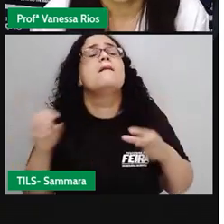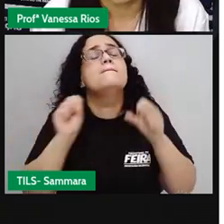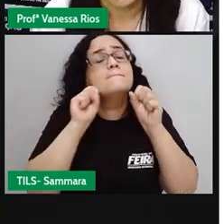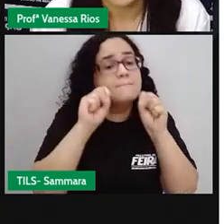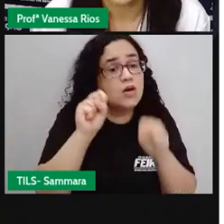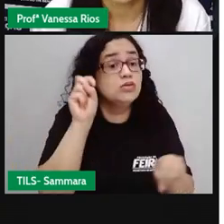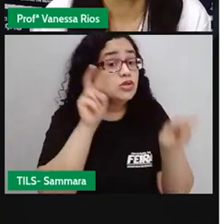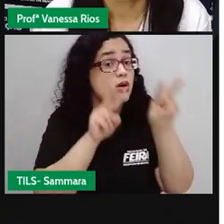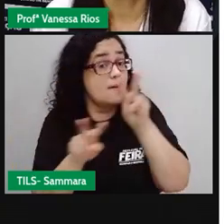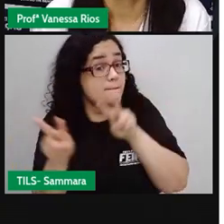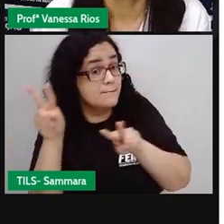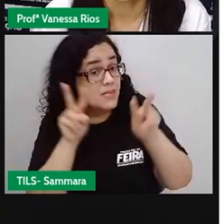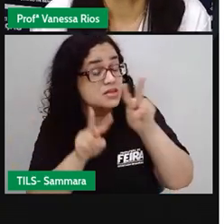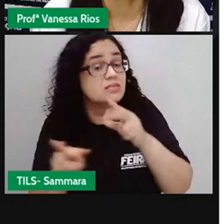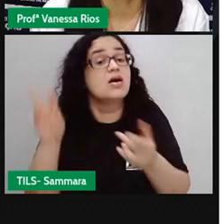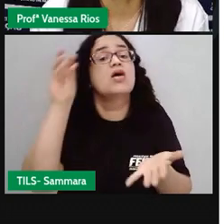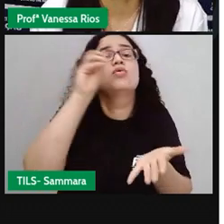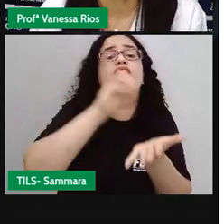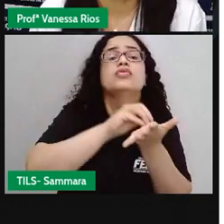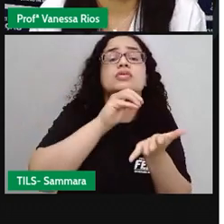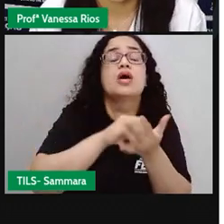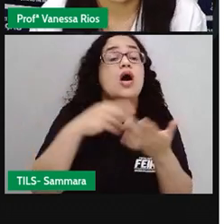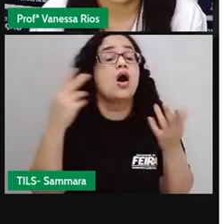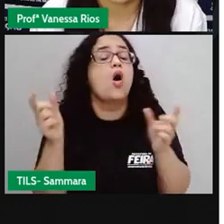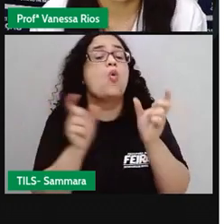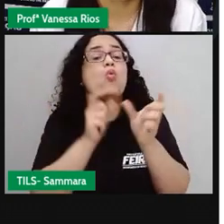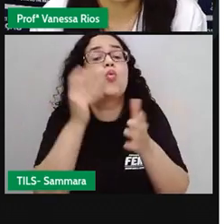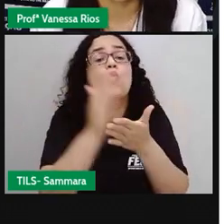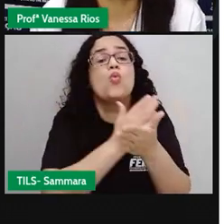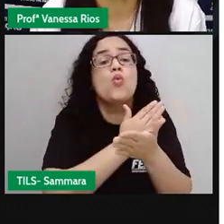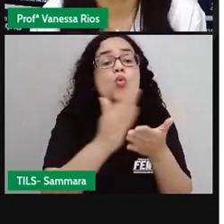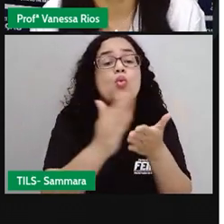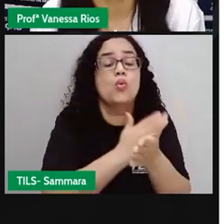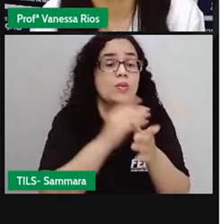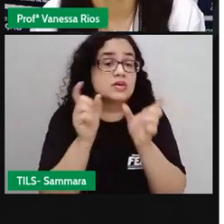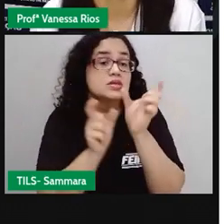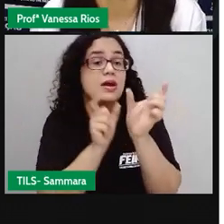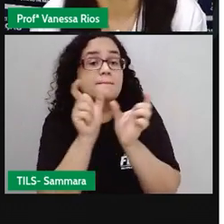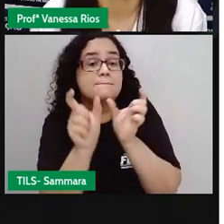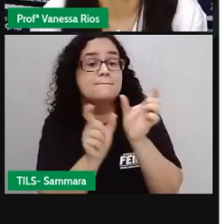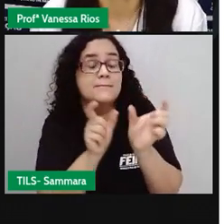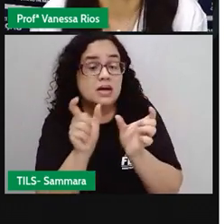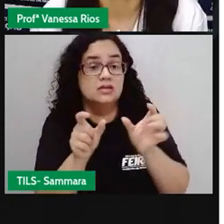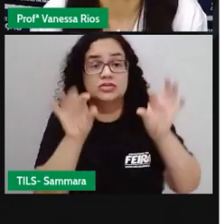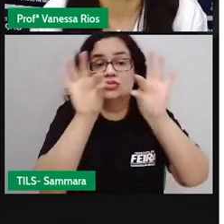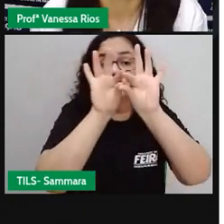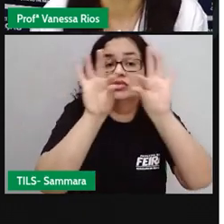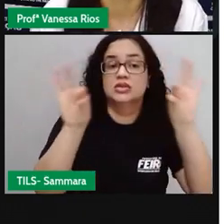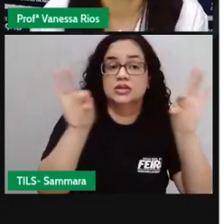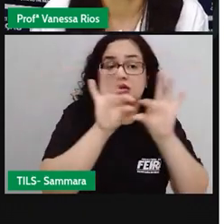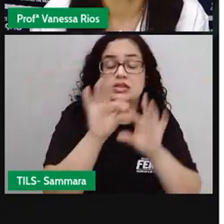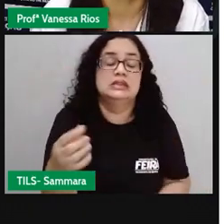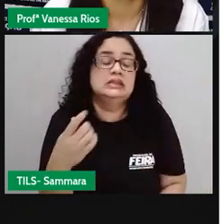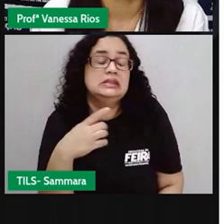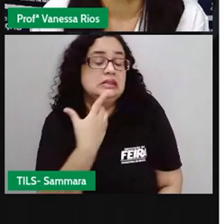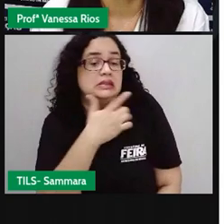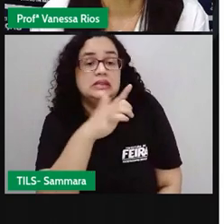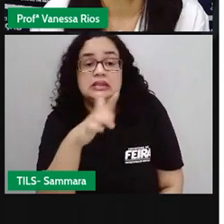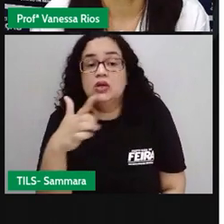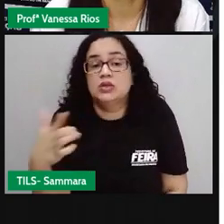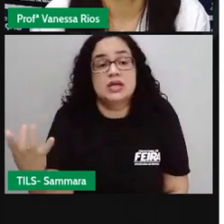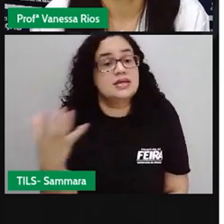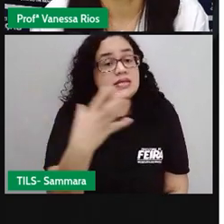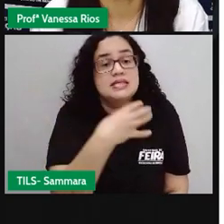pode observar é que está faltando algumas palavras. Por esse motivo, as frases, elas perdem o sentido.